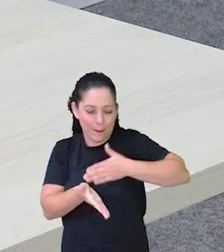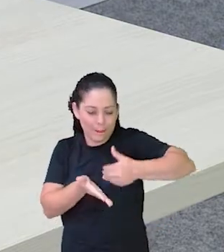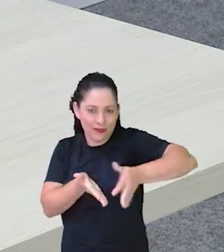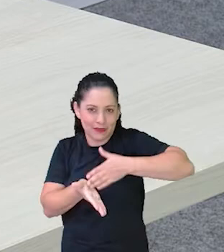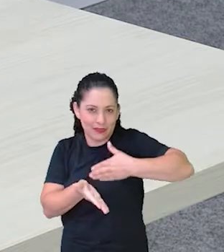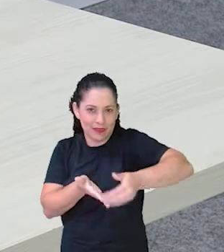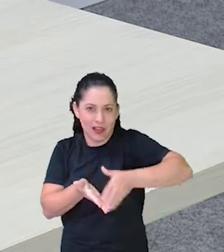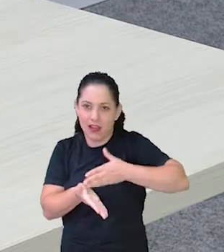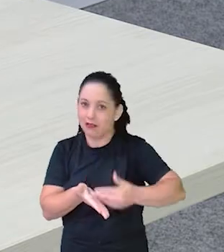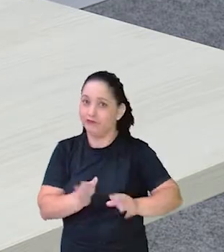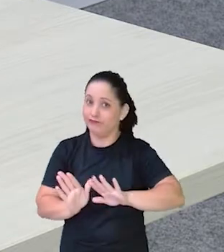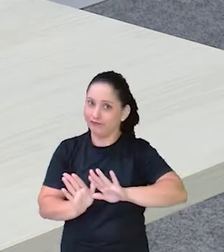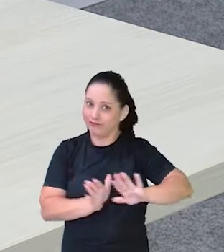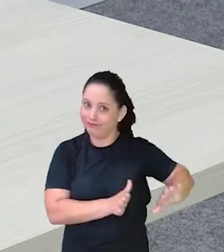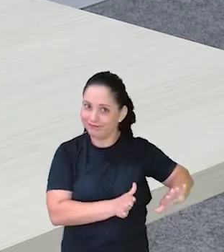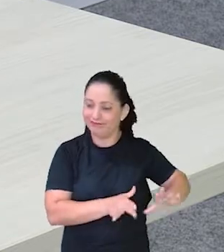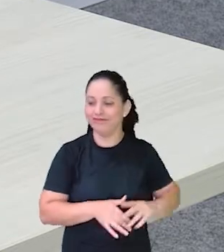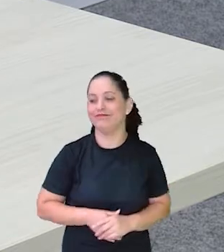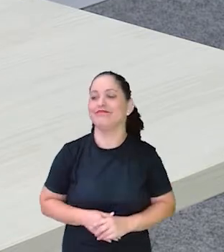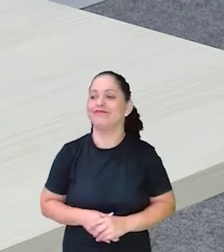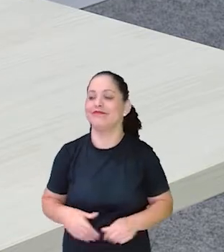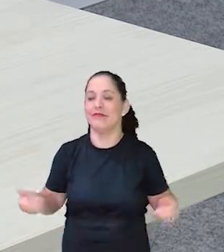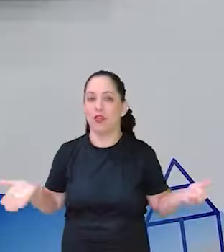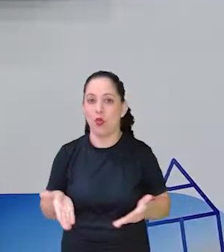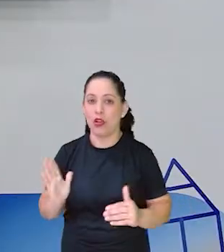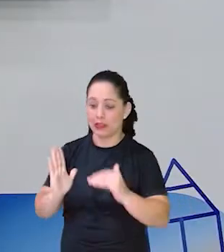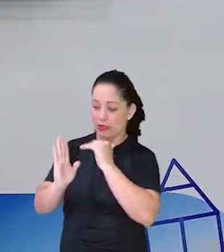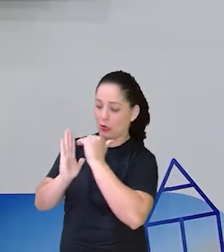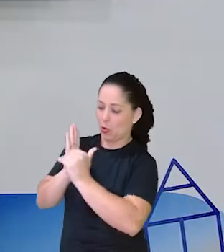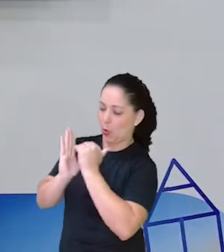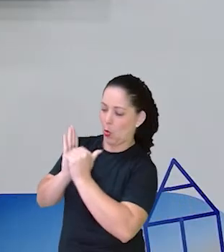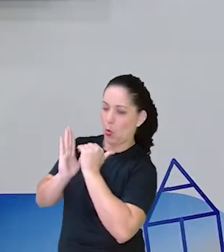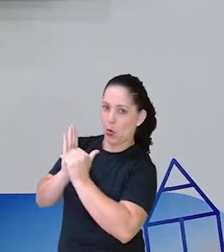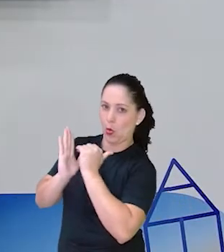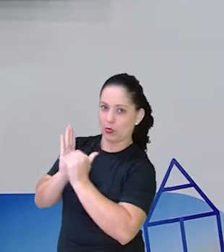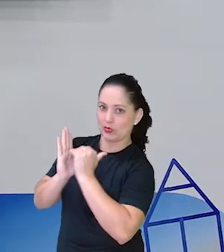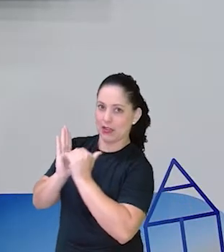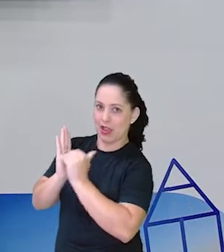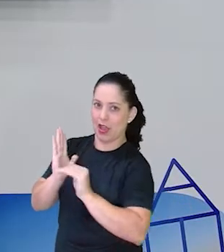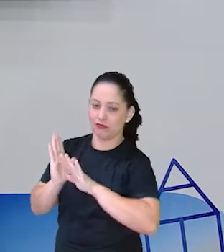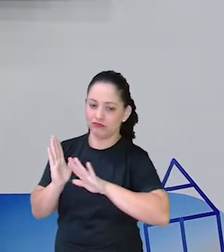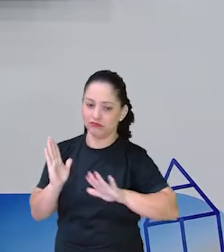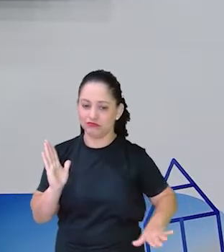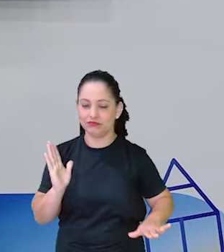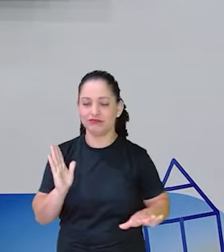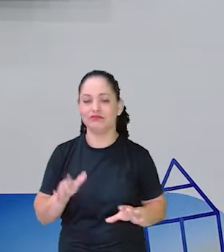gente vem aqui ó Fez o corte inicial Fechou aqui o estilete